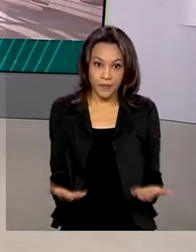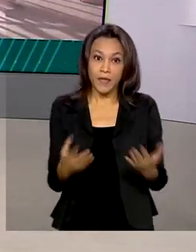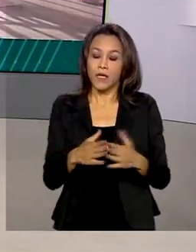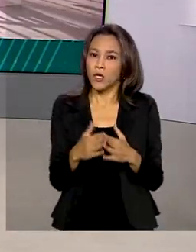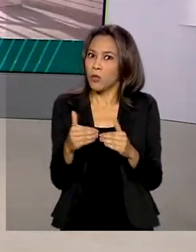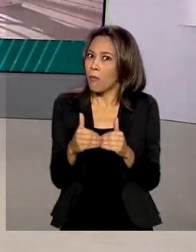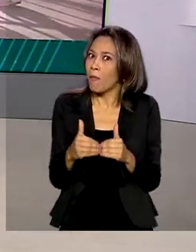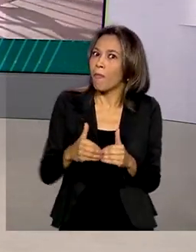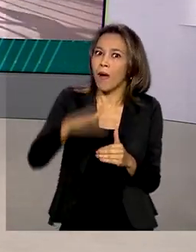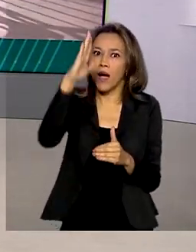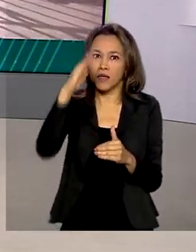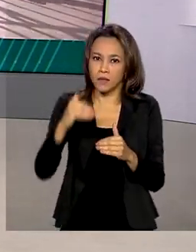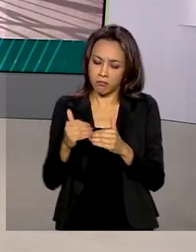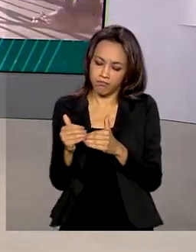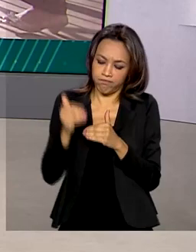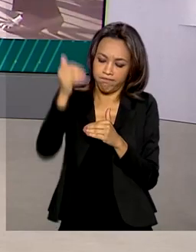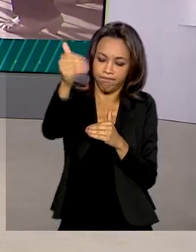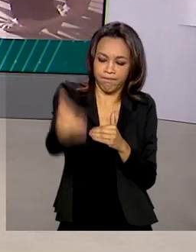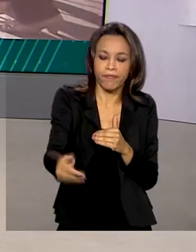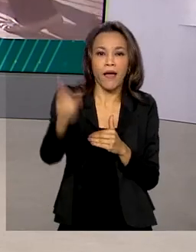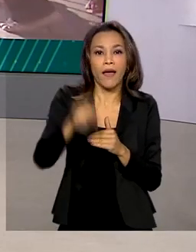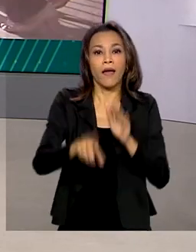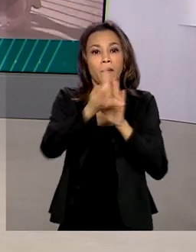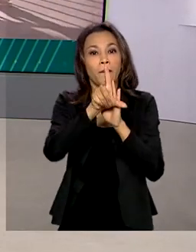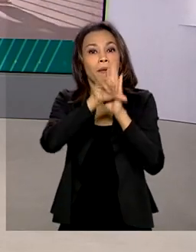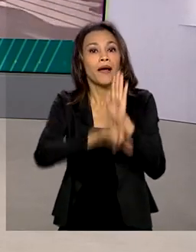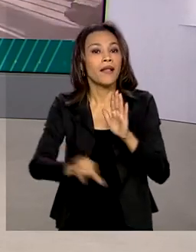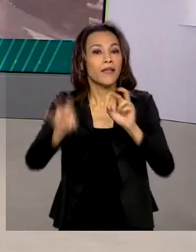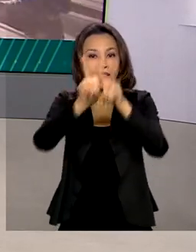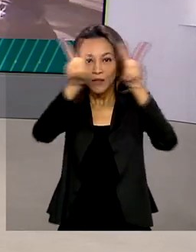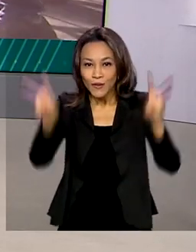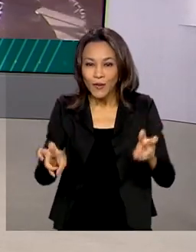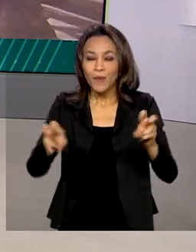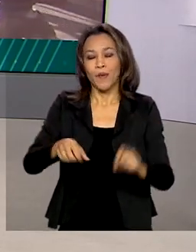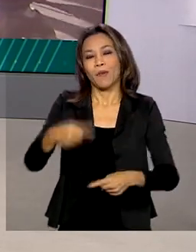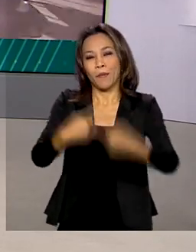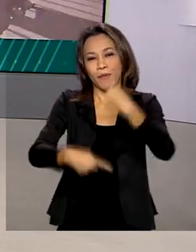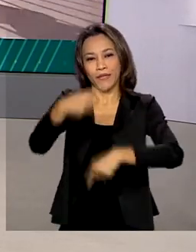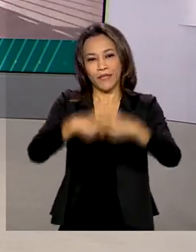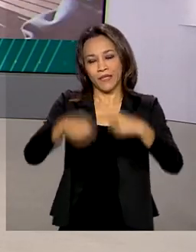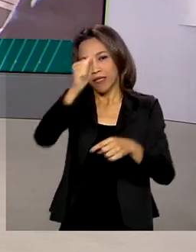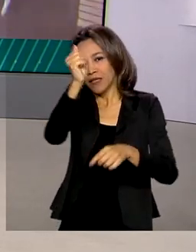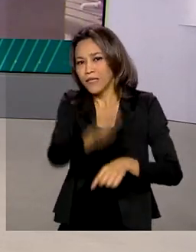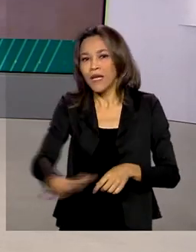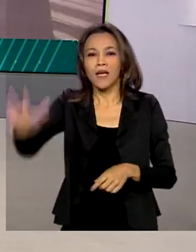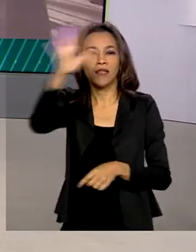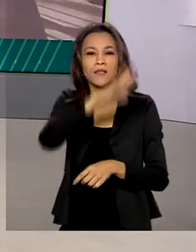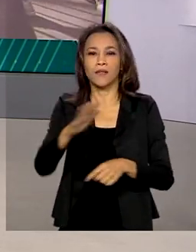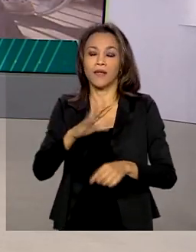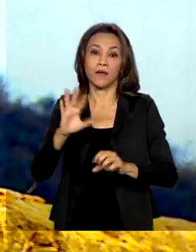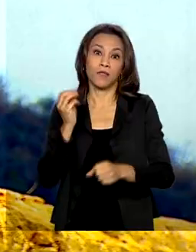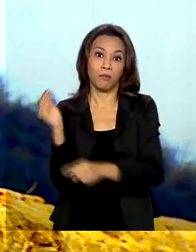maior avanço foi a regulamentação da lei que trata da Política Nacional de Proteção e Defesa Civil.